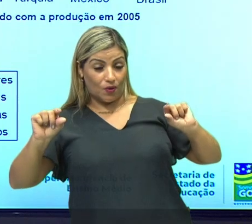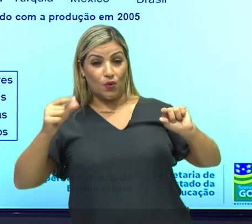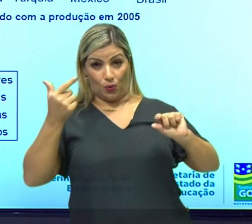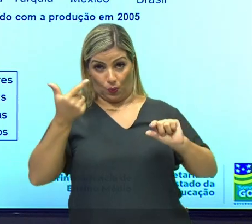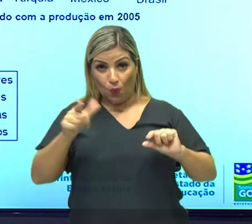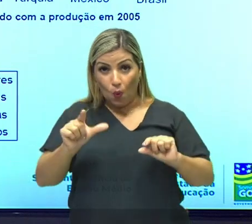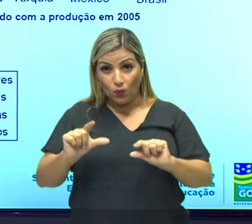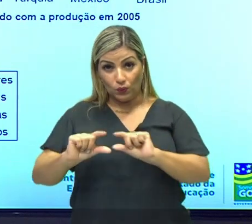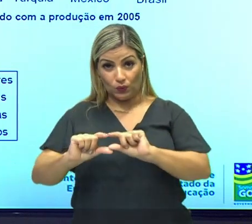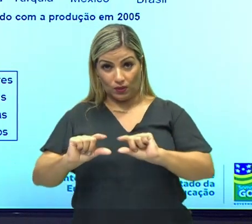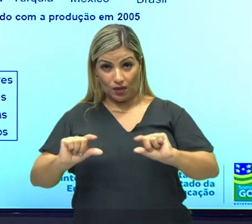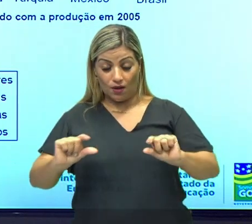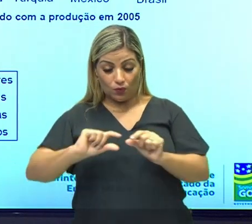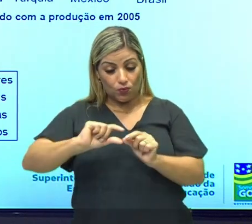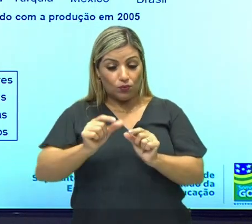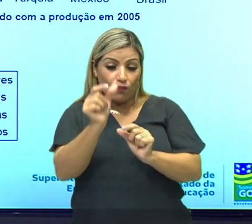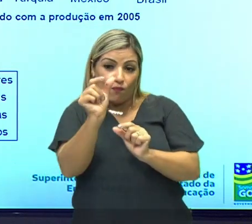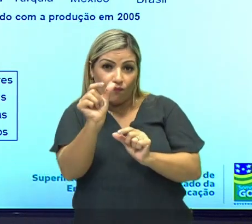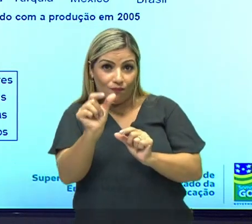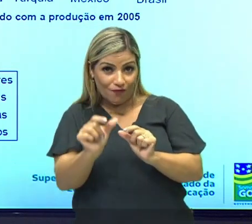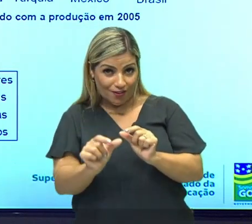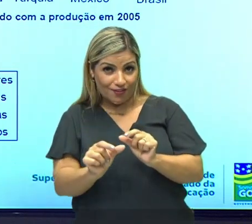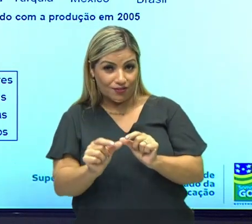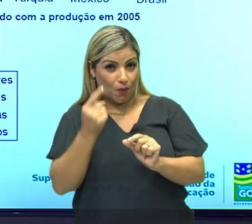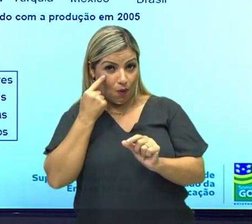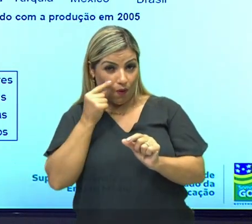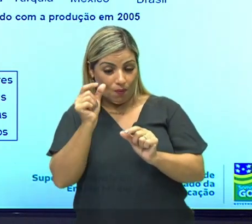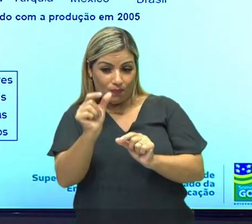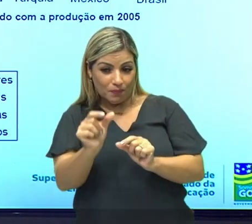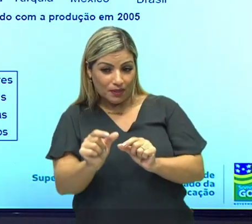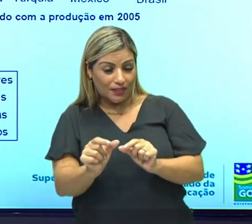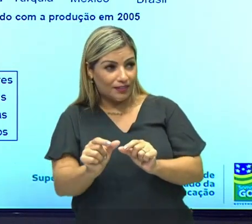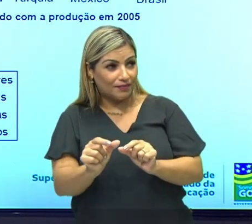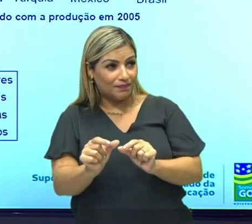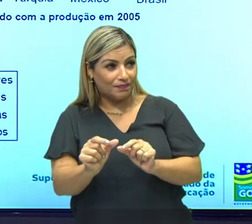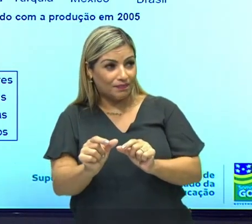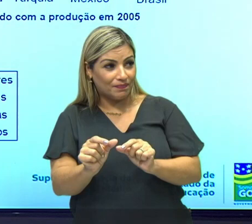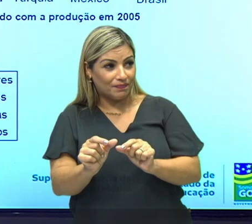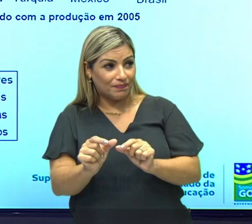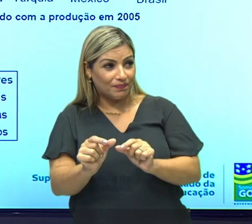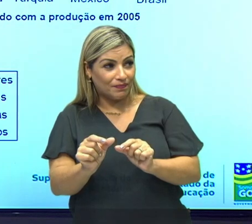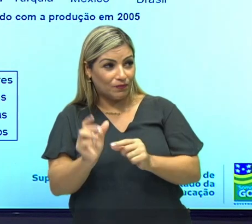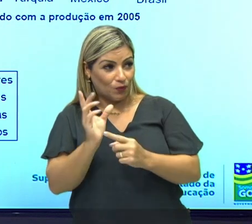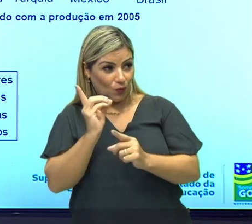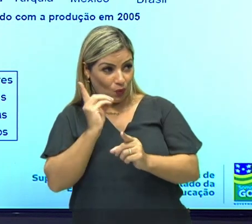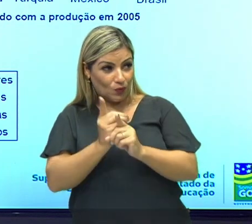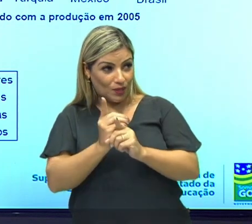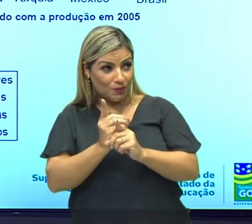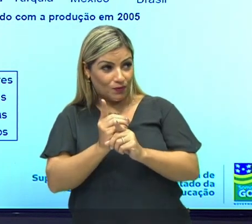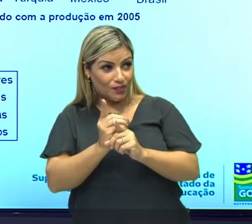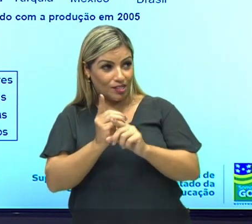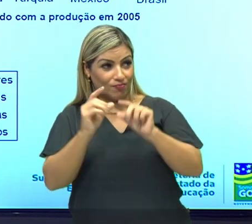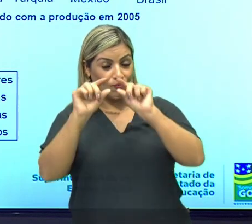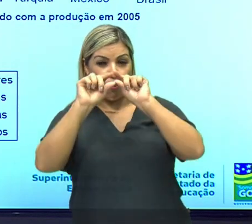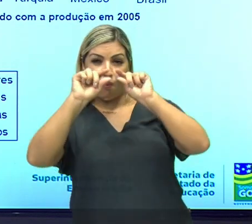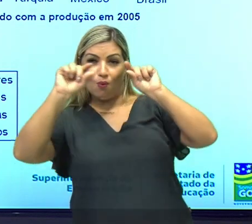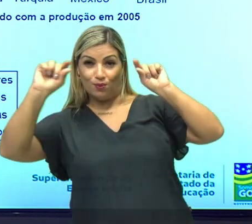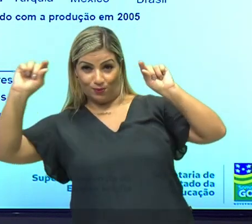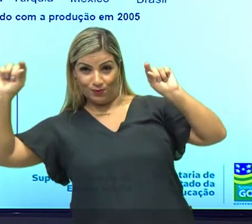o outro gráfico, quando eu falo isso aqui, vamos pegar aqui a minha caneta, deixa eu achar aqui a minha caneta, está aqui,